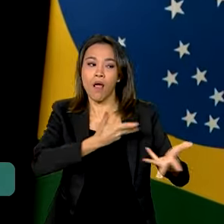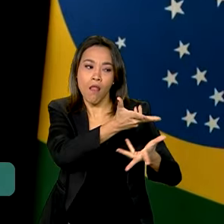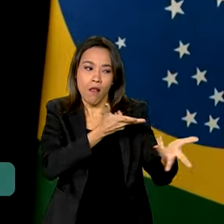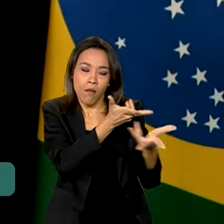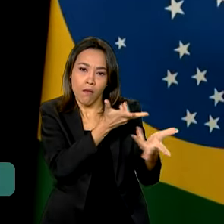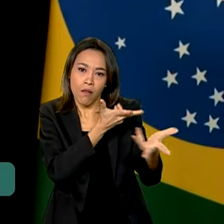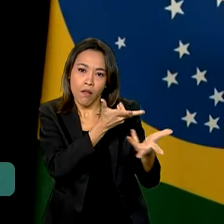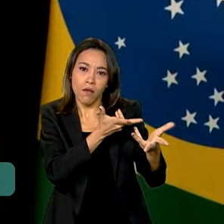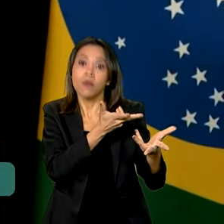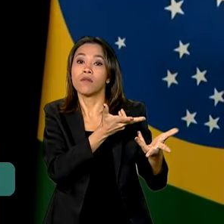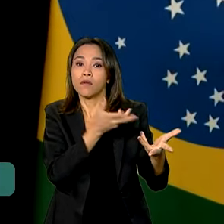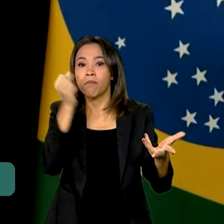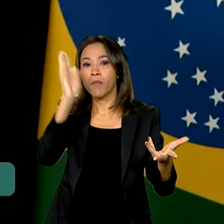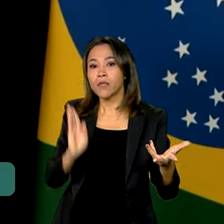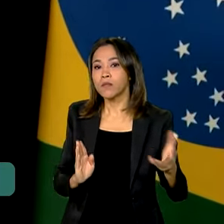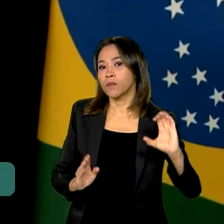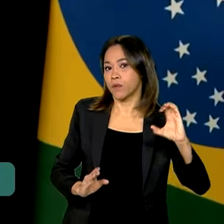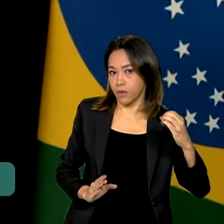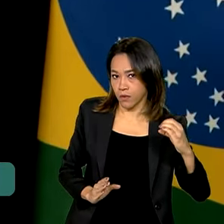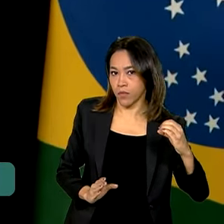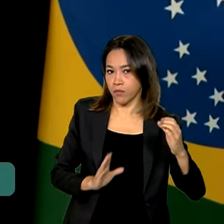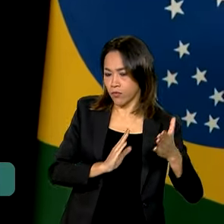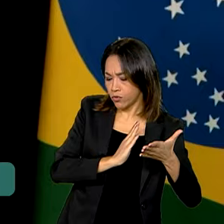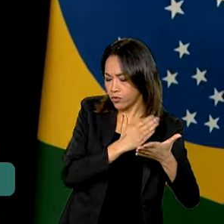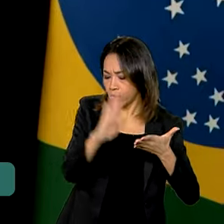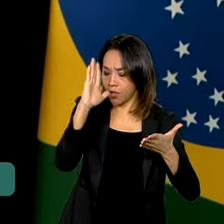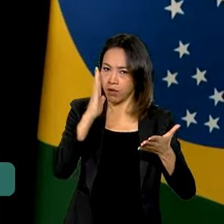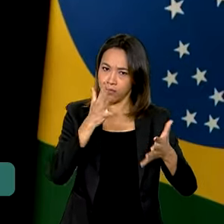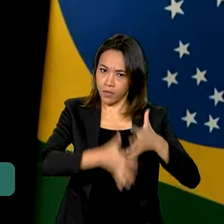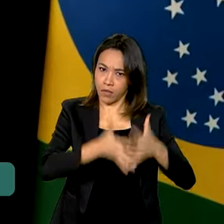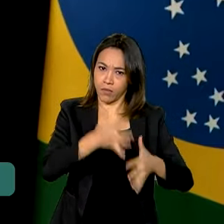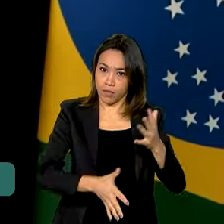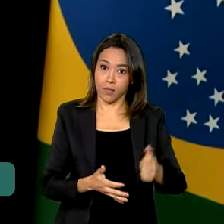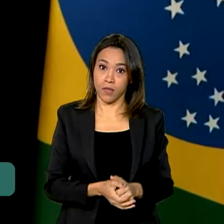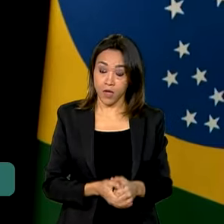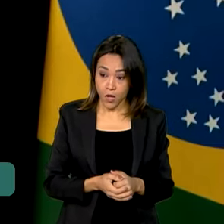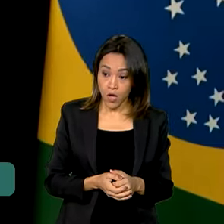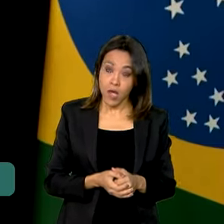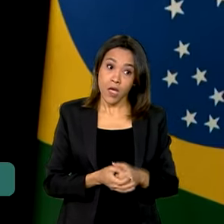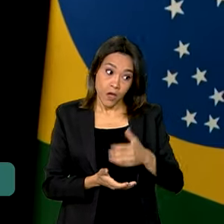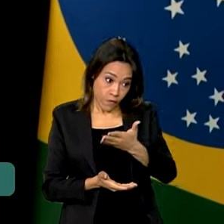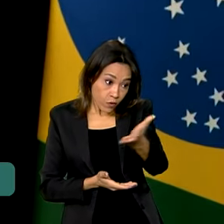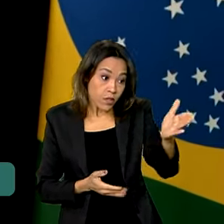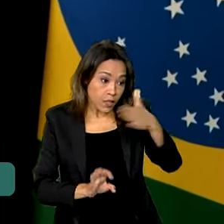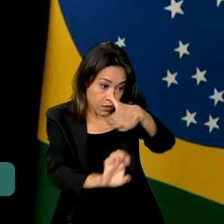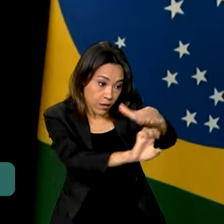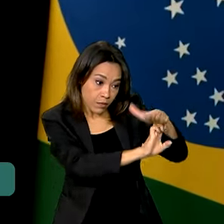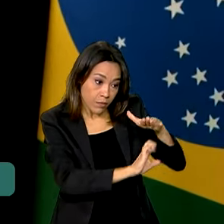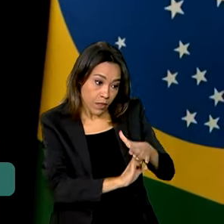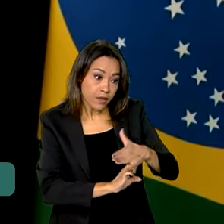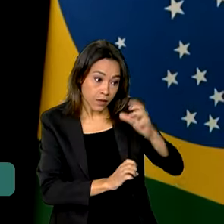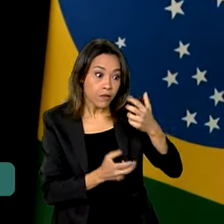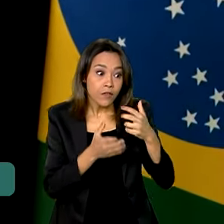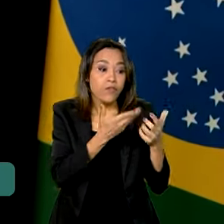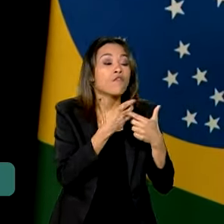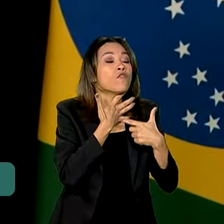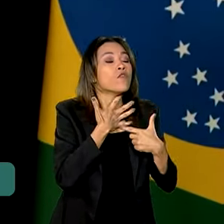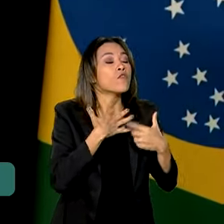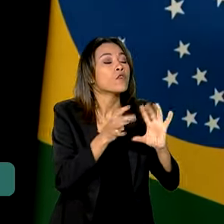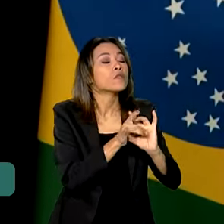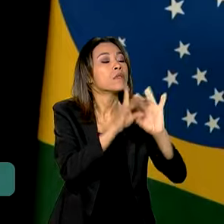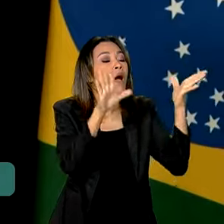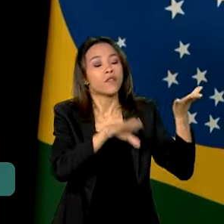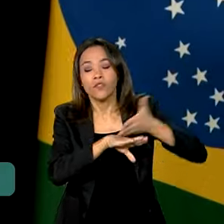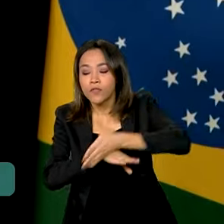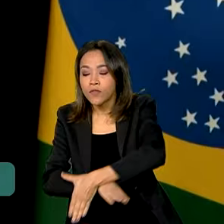entre o e Colômbia. Que os empresários colombianos se sintam à vontade para investir no Brasil ou para